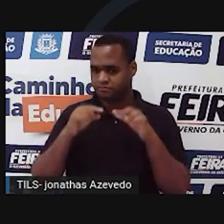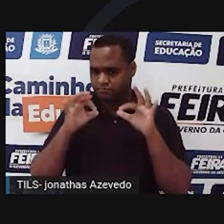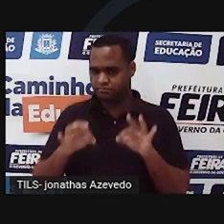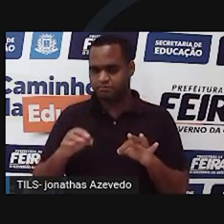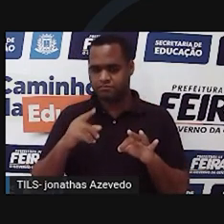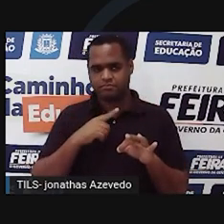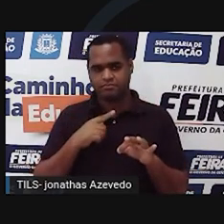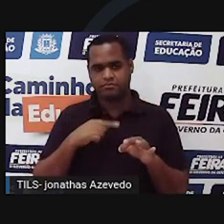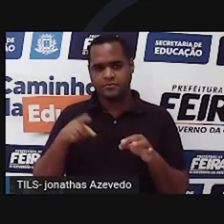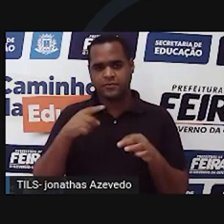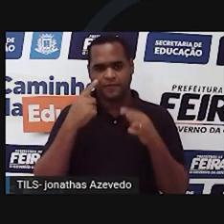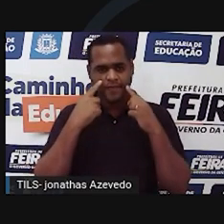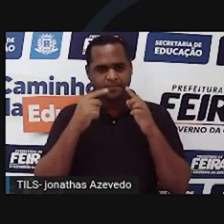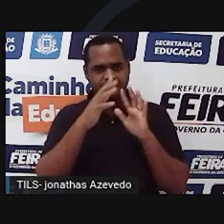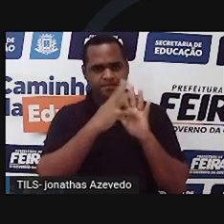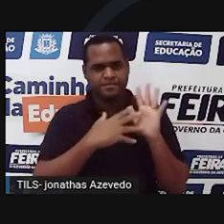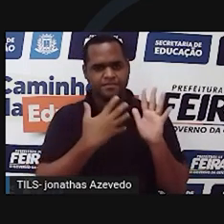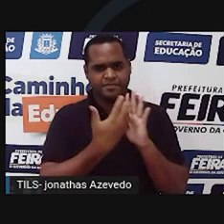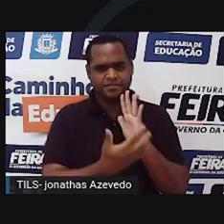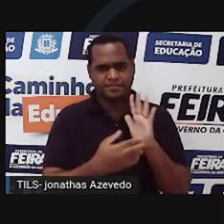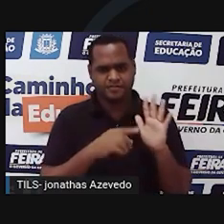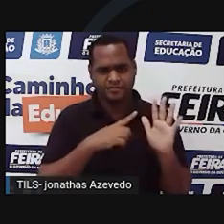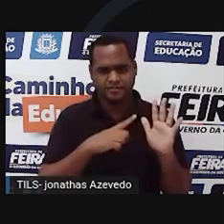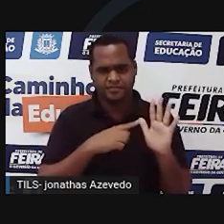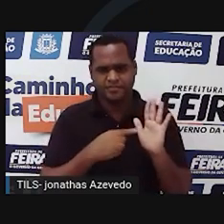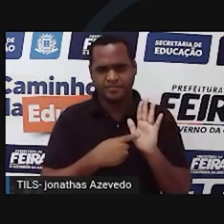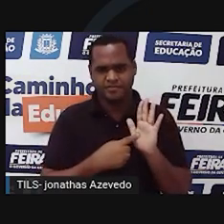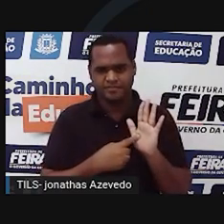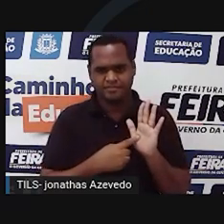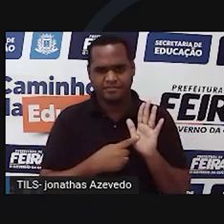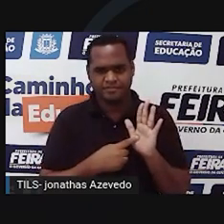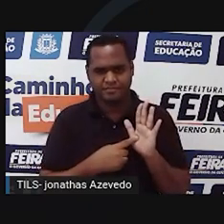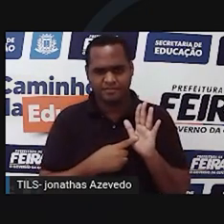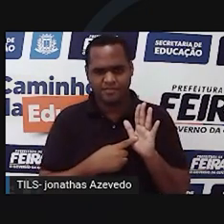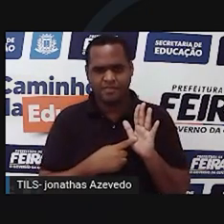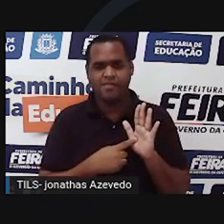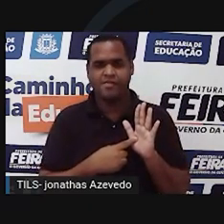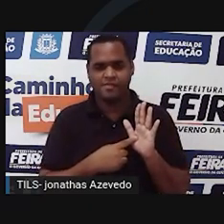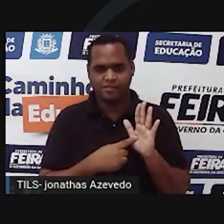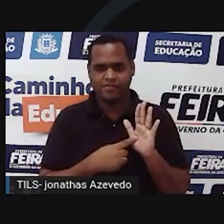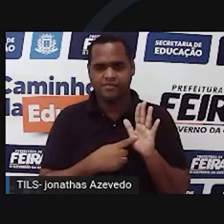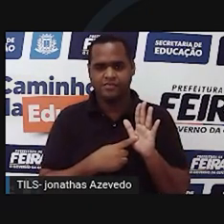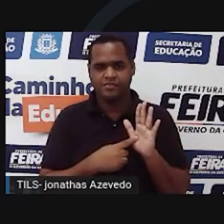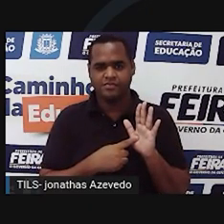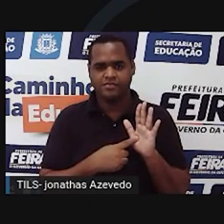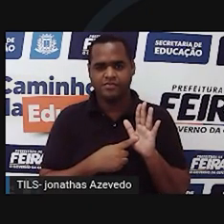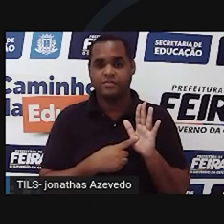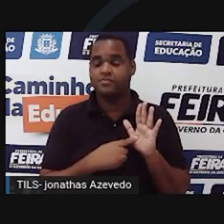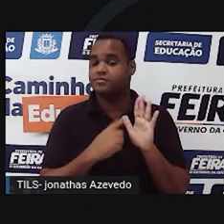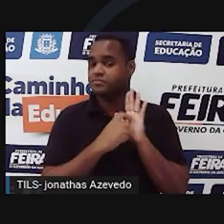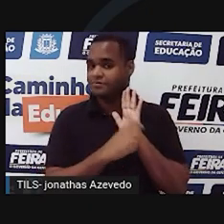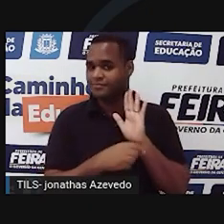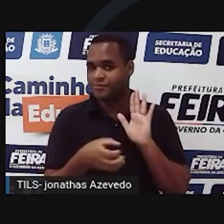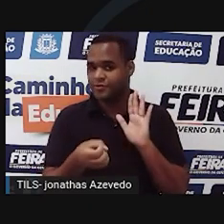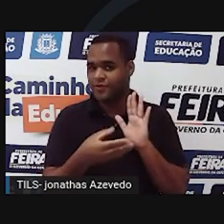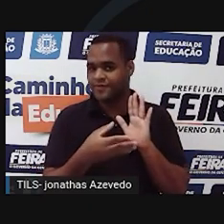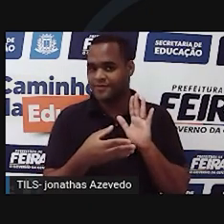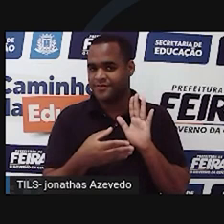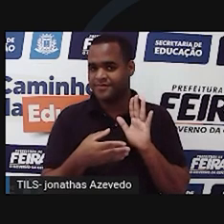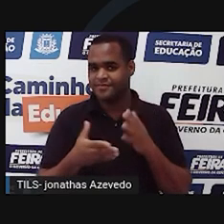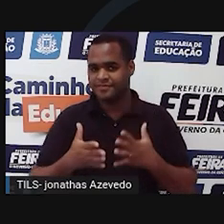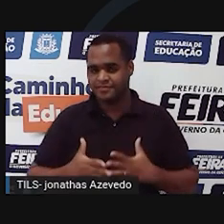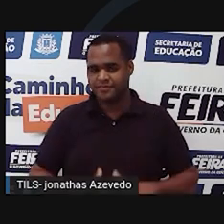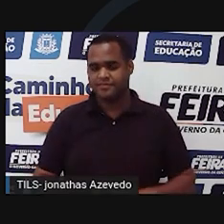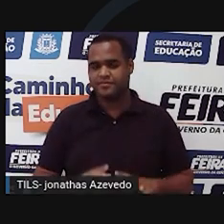Então, se a gente olhar aqui para essa tabelinha, a gente vê que aparece aí o Fiú, que não existe no zodíaco. Então, quem nasceu